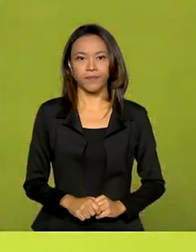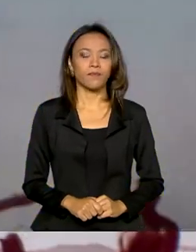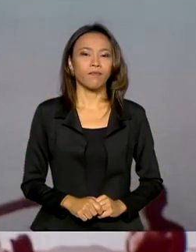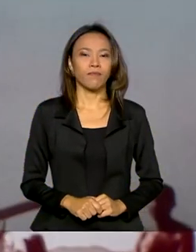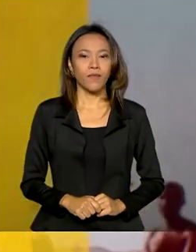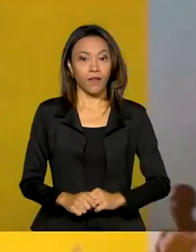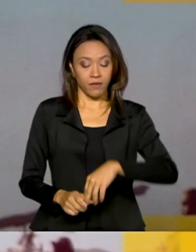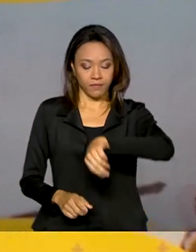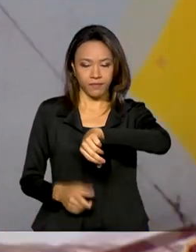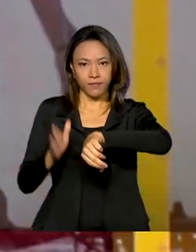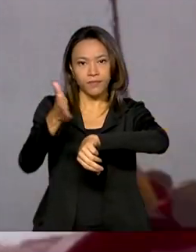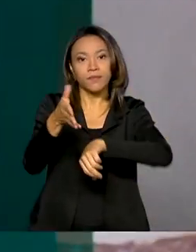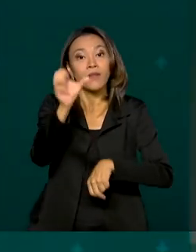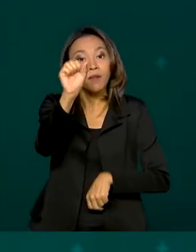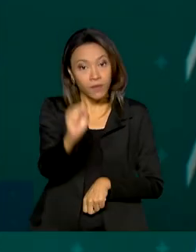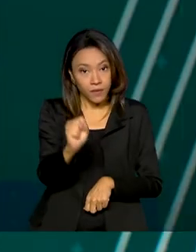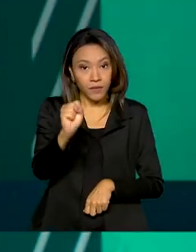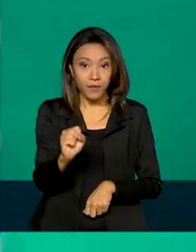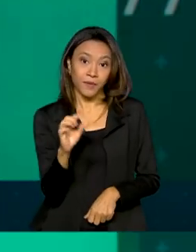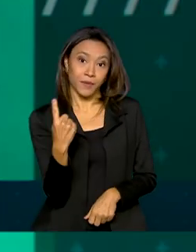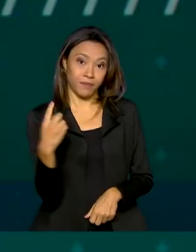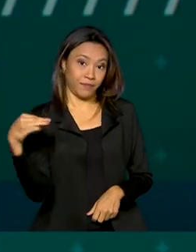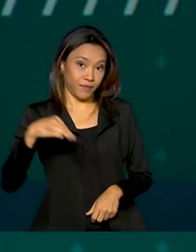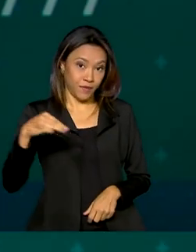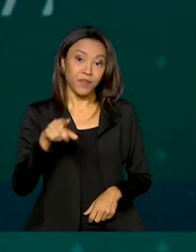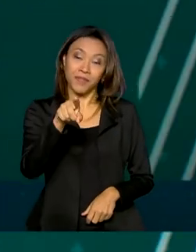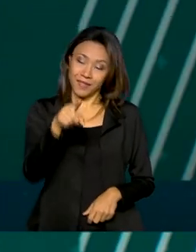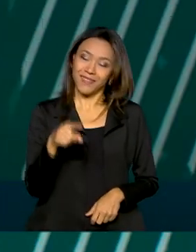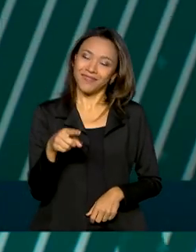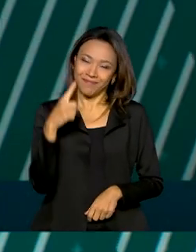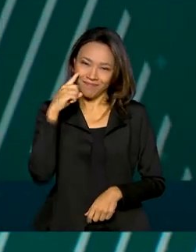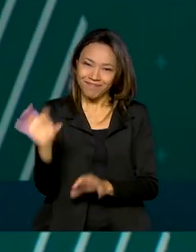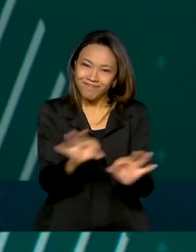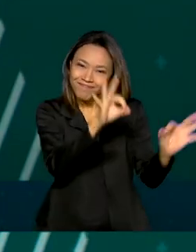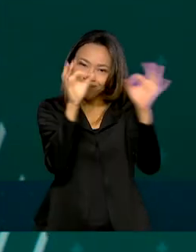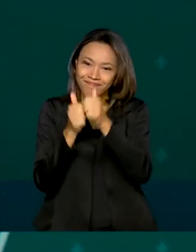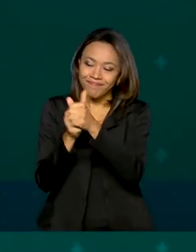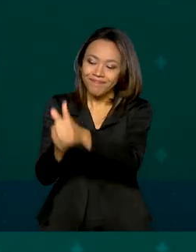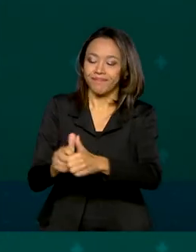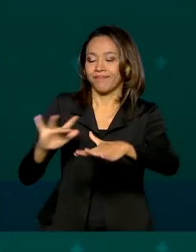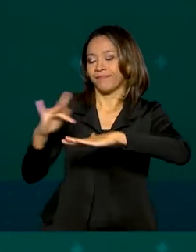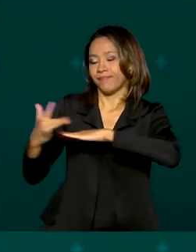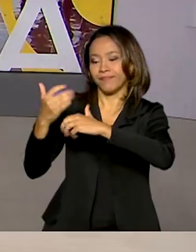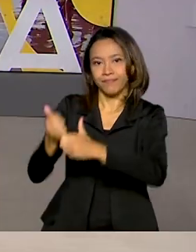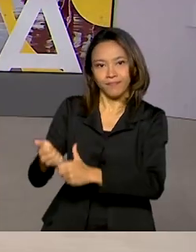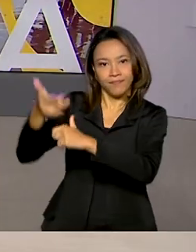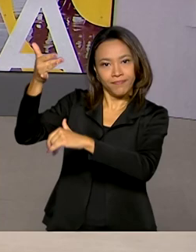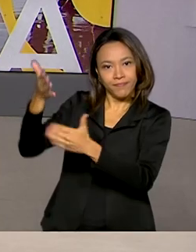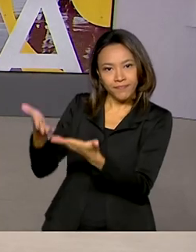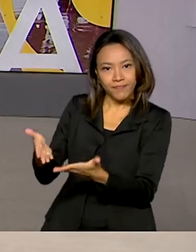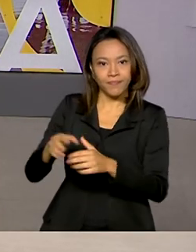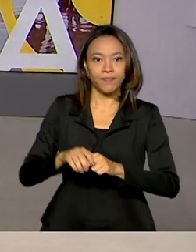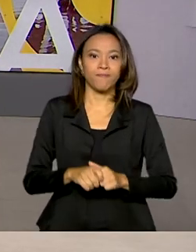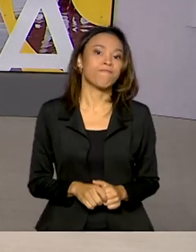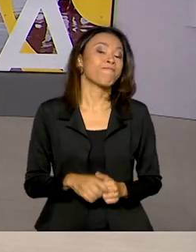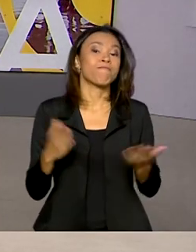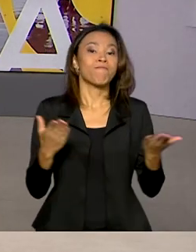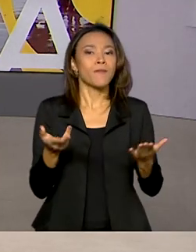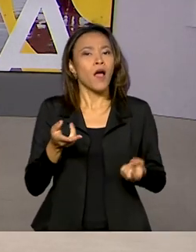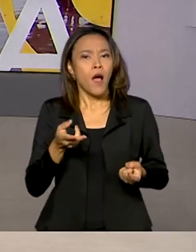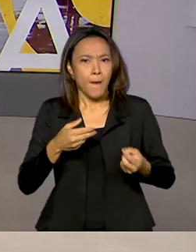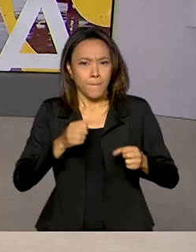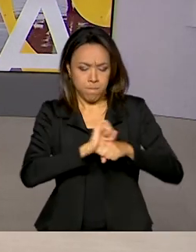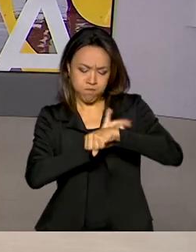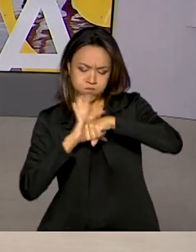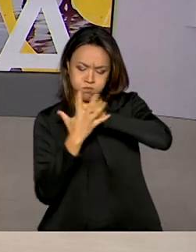Agora em Brasília são 8 horas e 1 minuto. Você também nos acompanha pelas redes sociais. Com a continuidade da pandemia